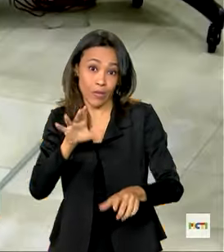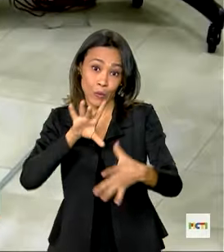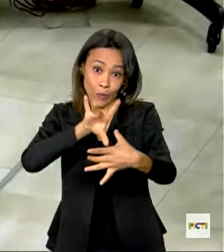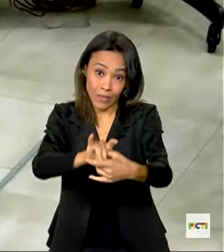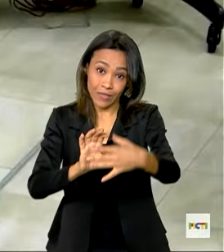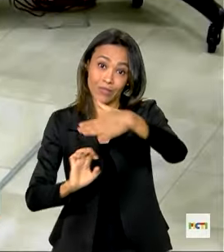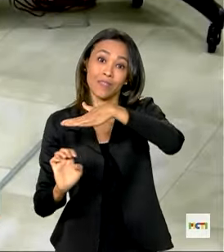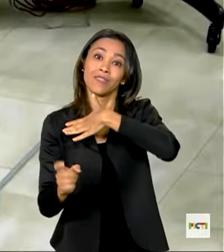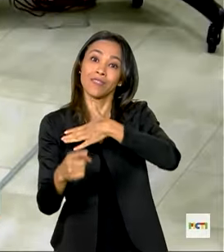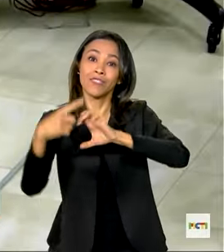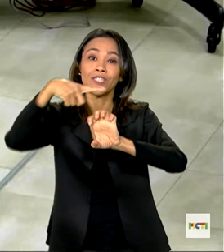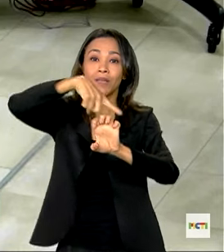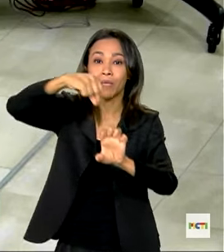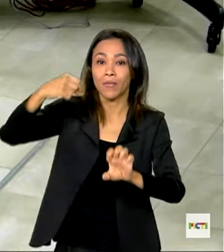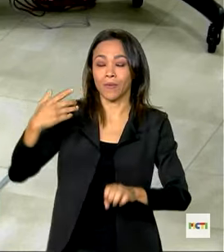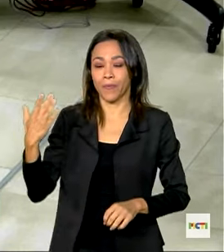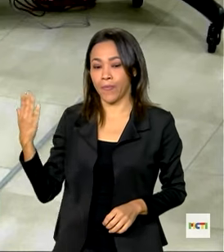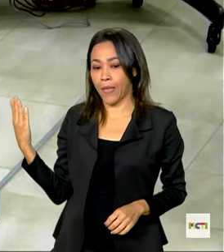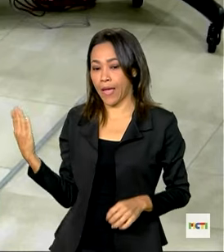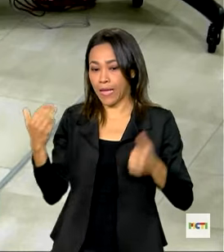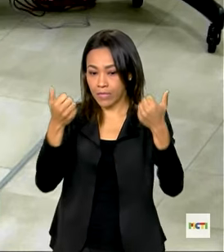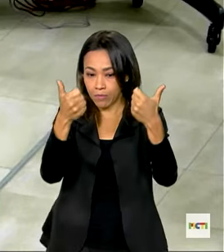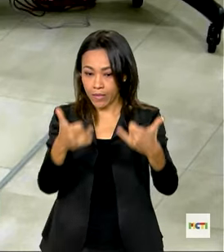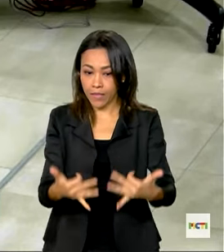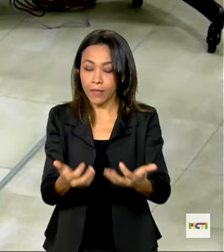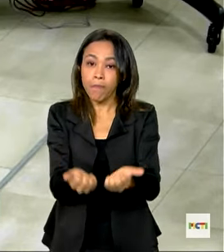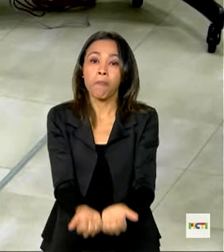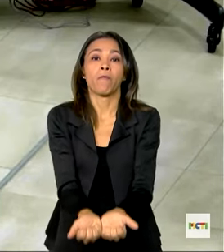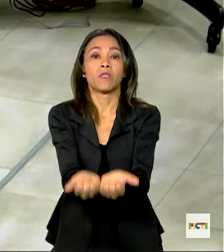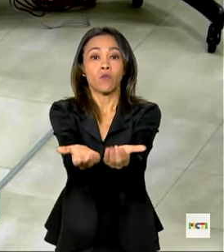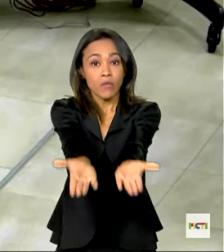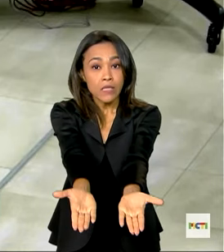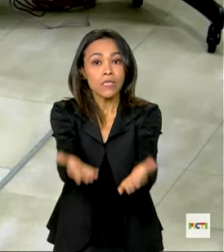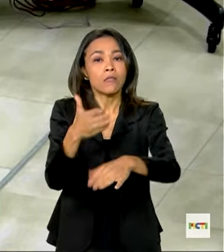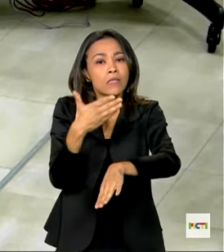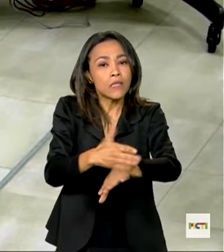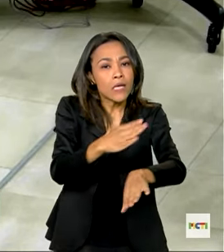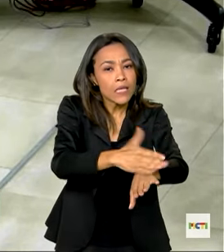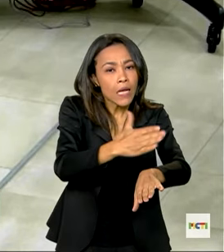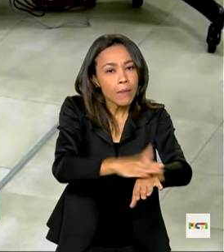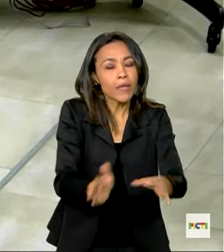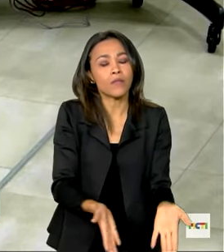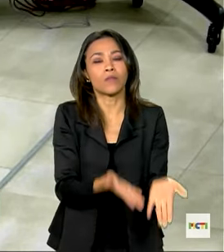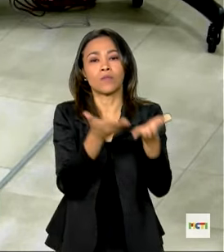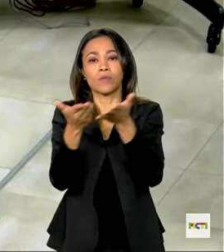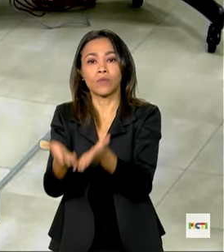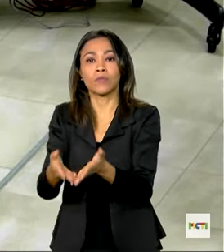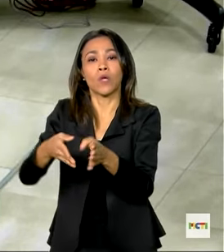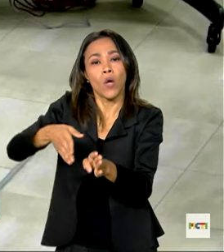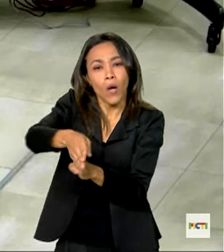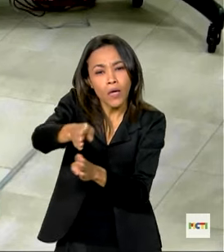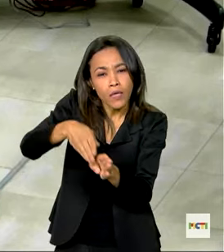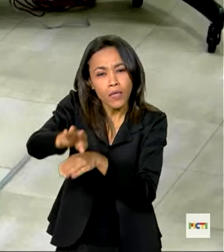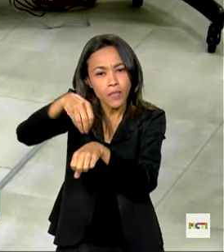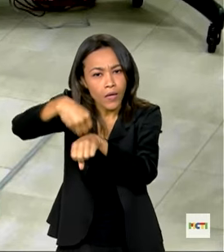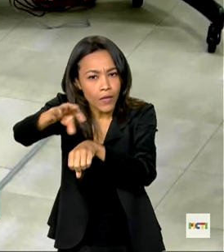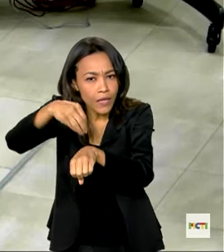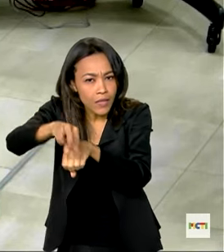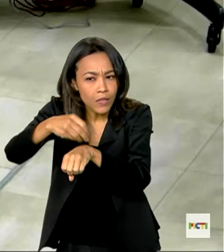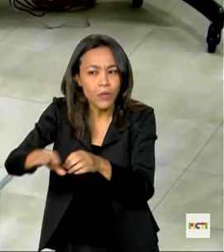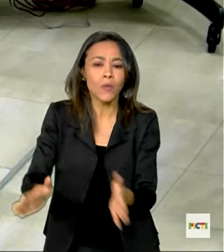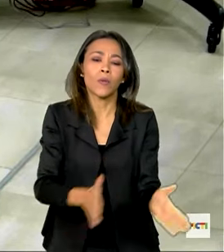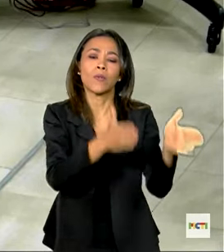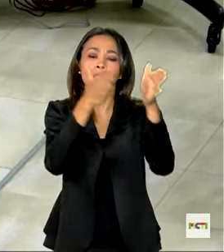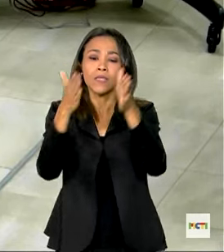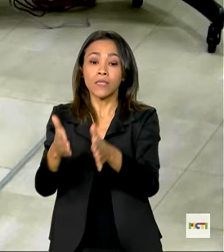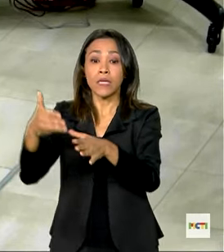Nesse processo todo são oferecidos treinamentos, mentorias individualizadas, participação